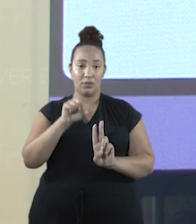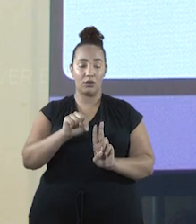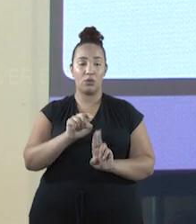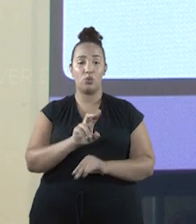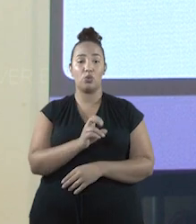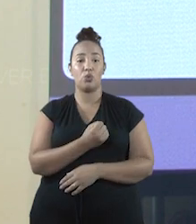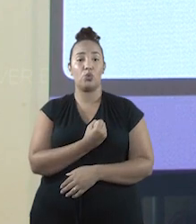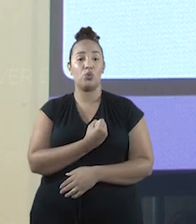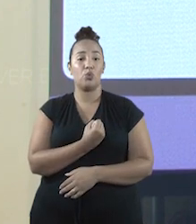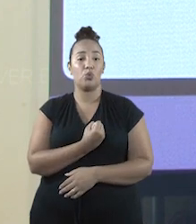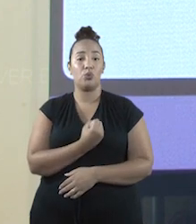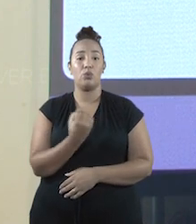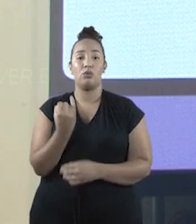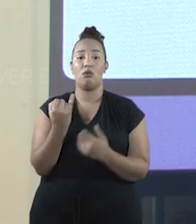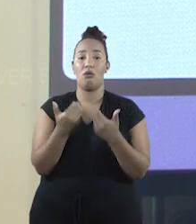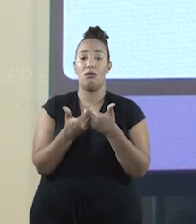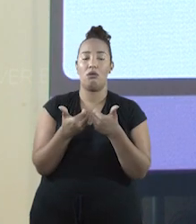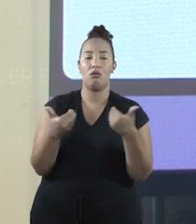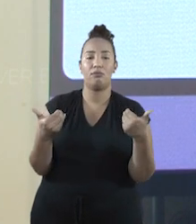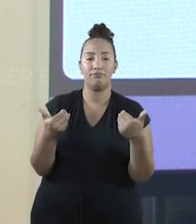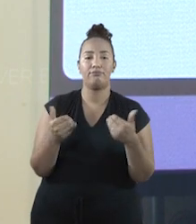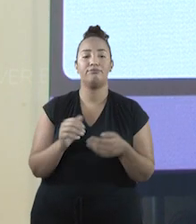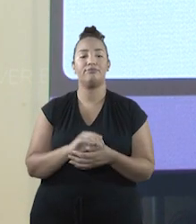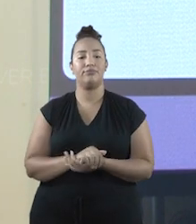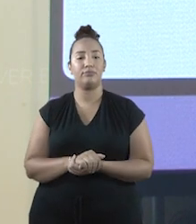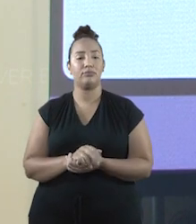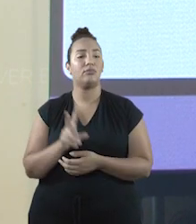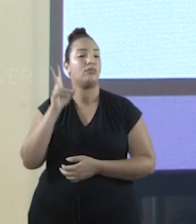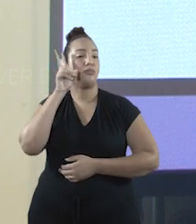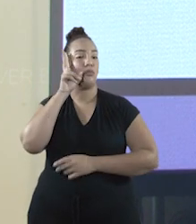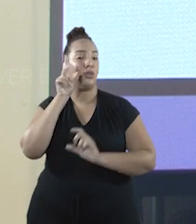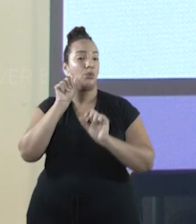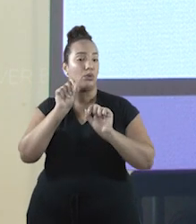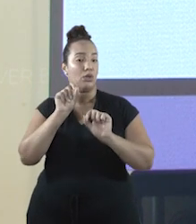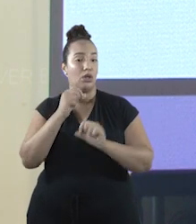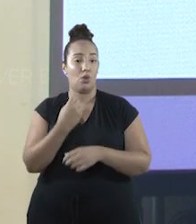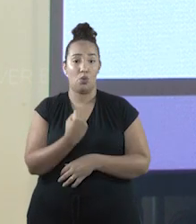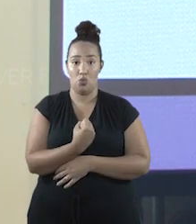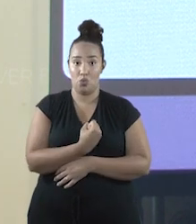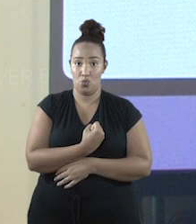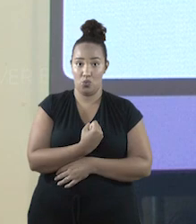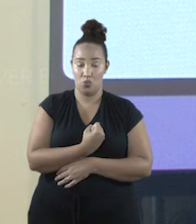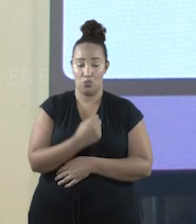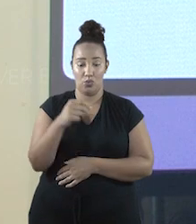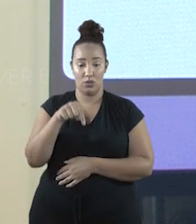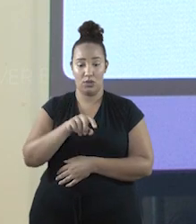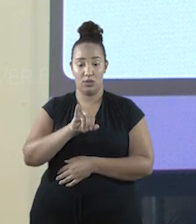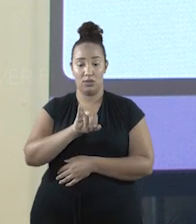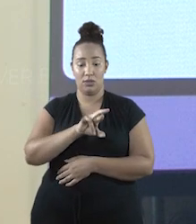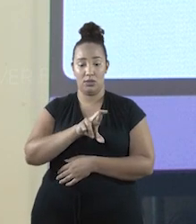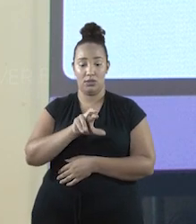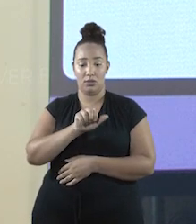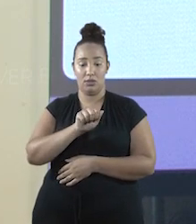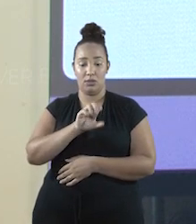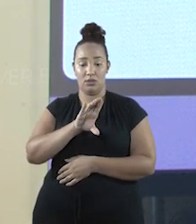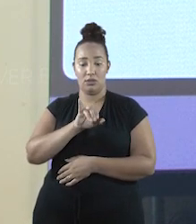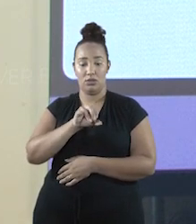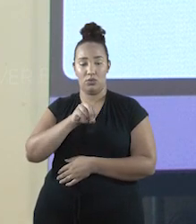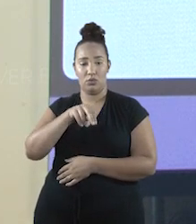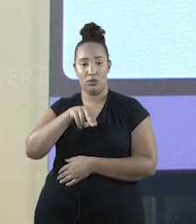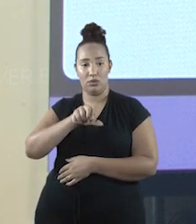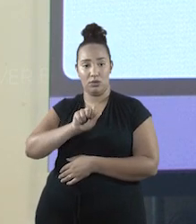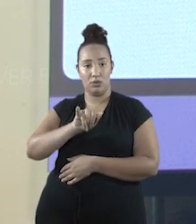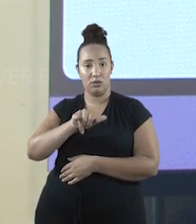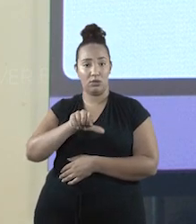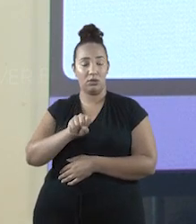irracional. Lembrando que números irracionais são números que não podem ser representados